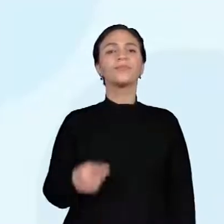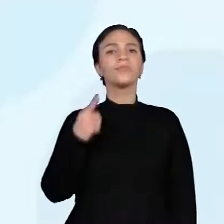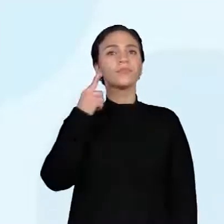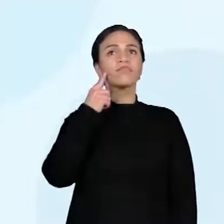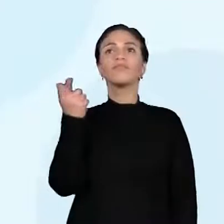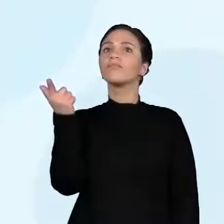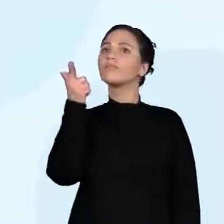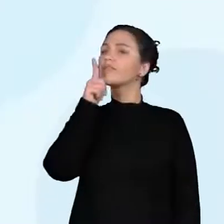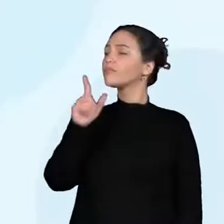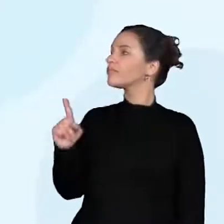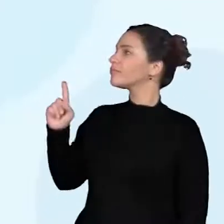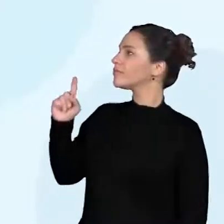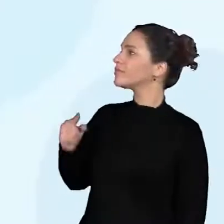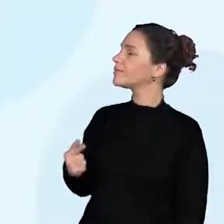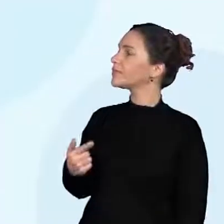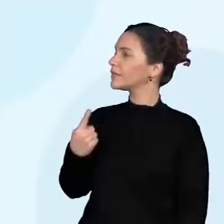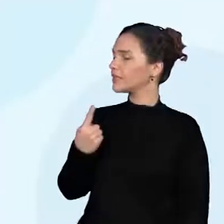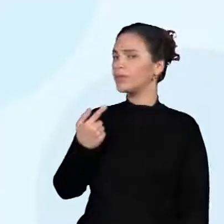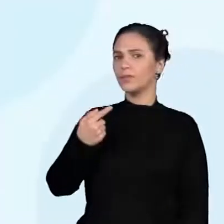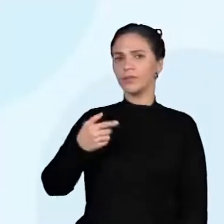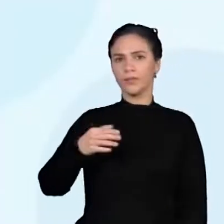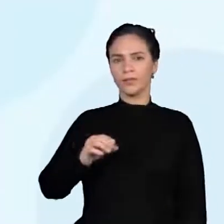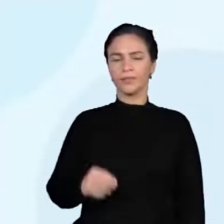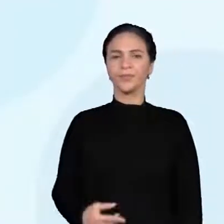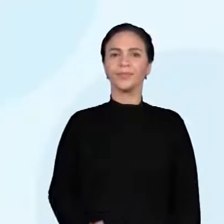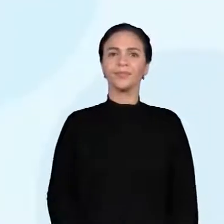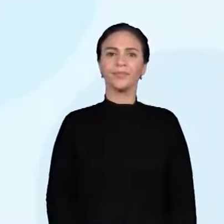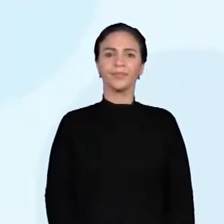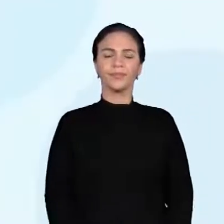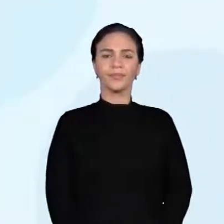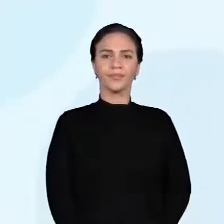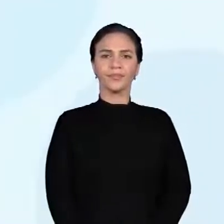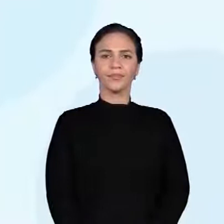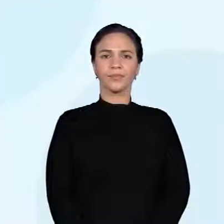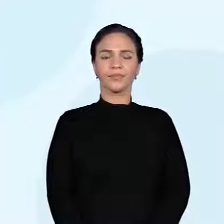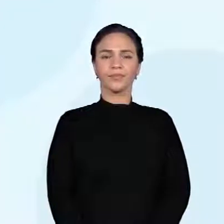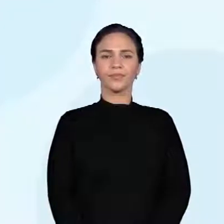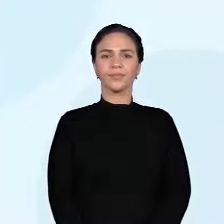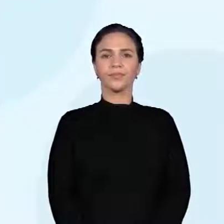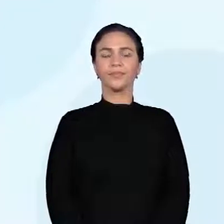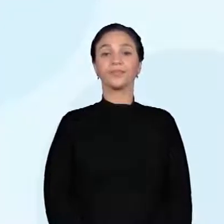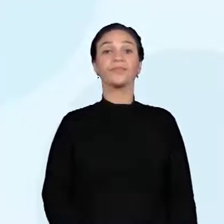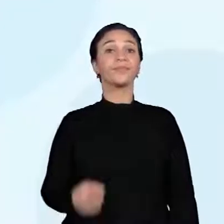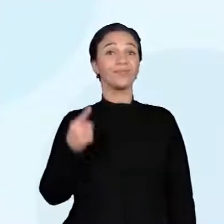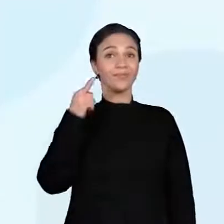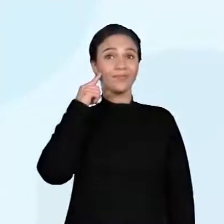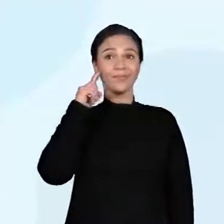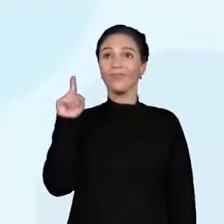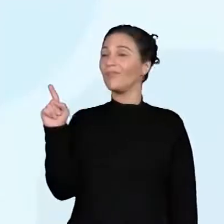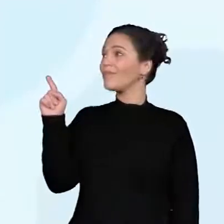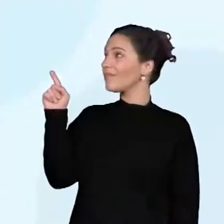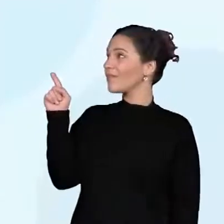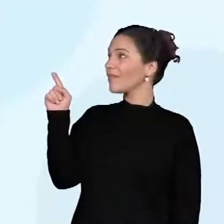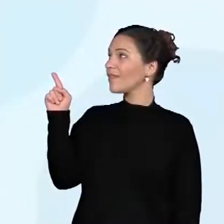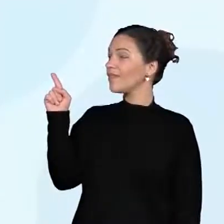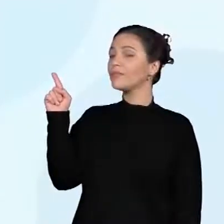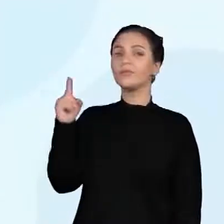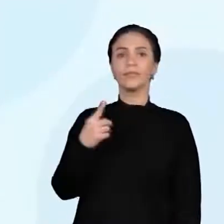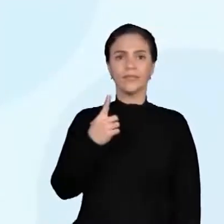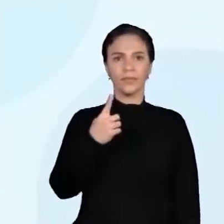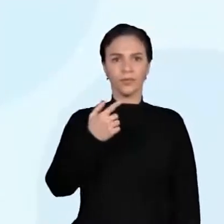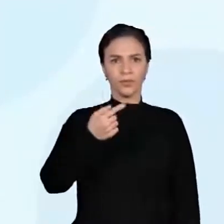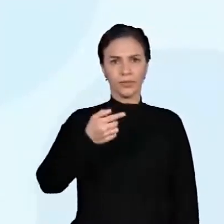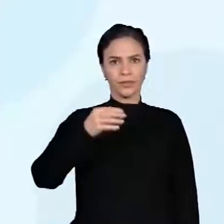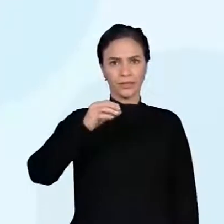que você está estimando. Se este número, já nesse caso, ele é, ele for maior,